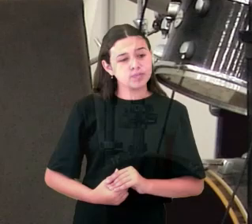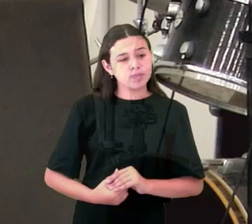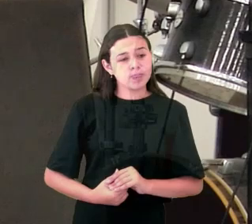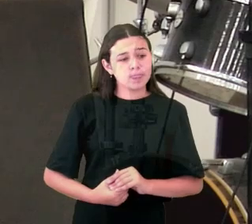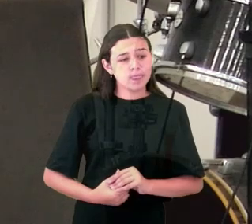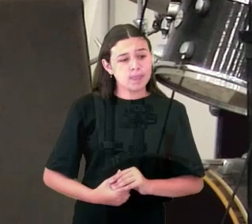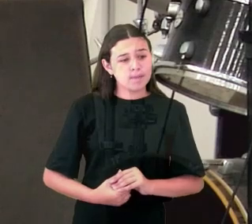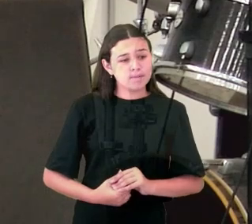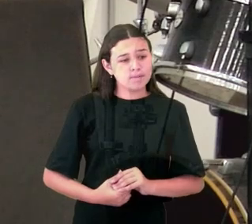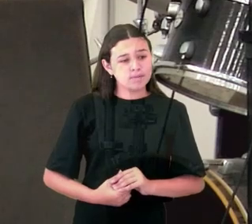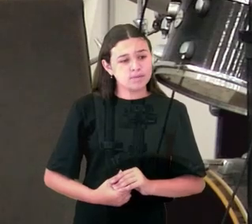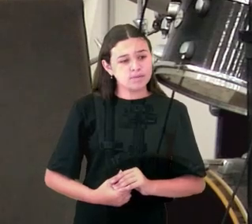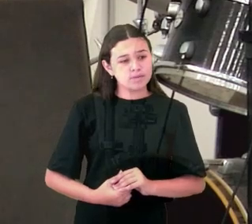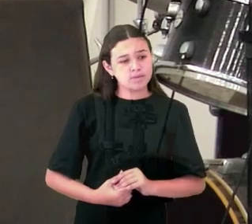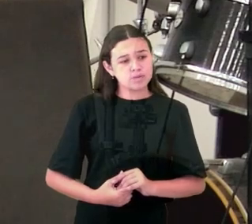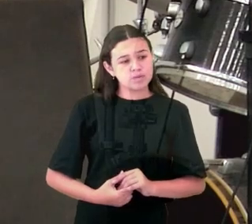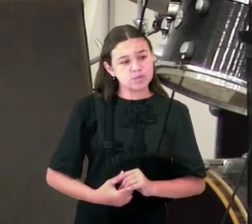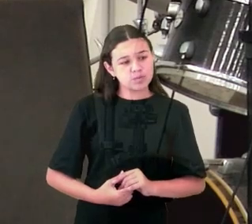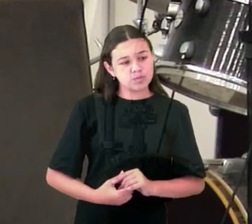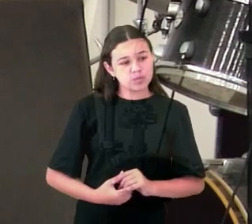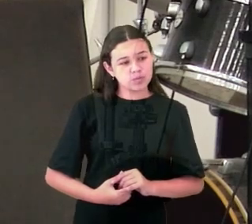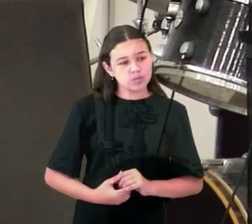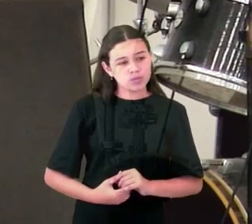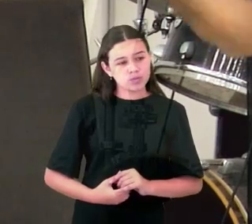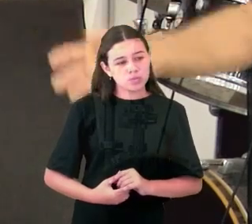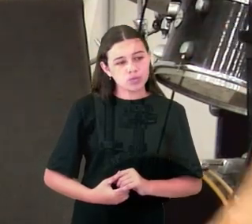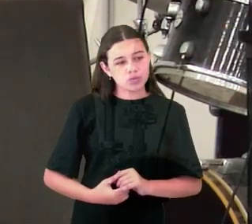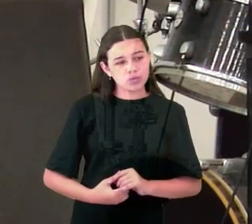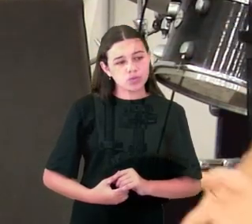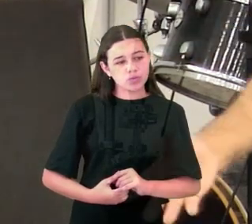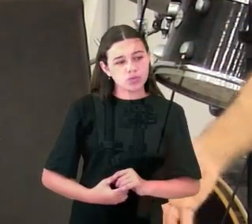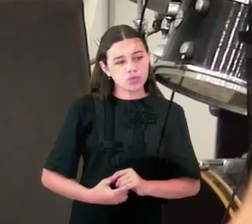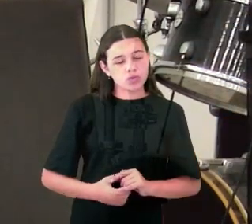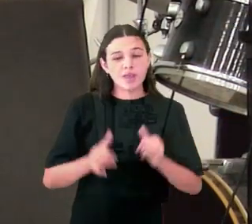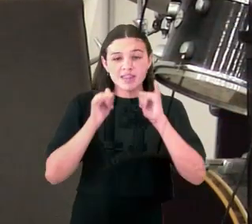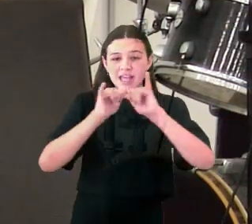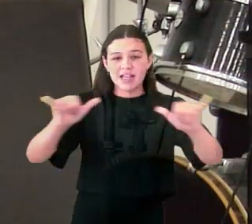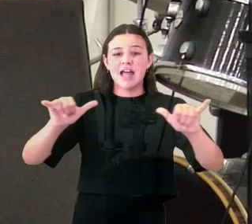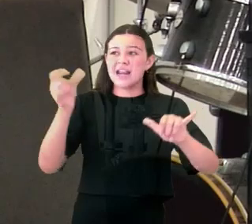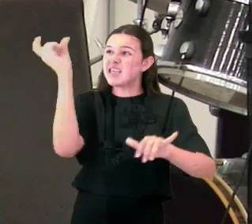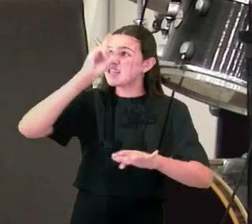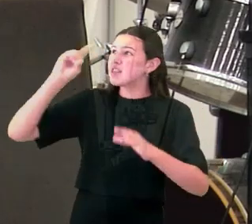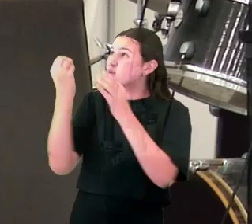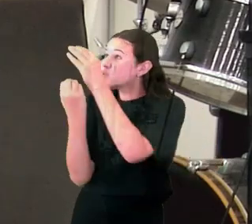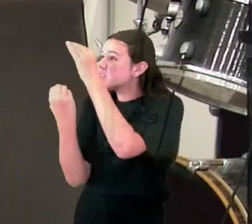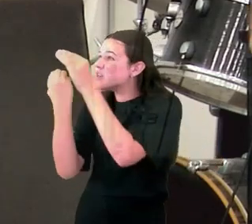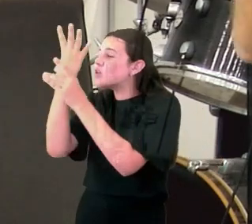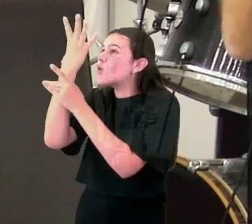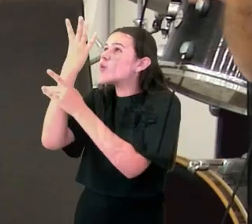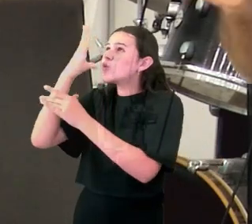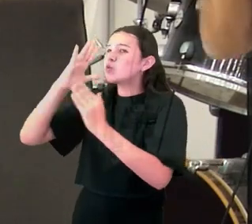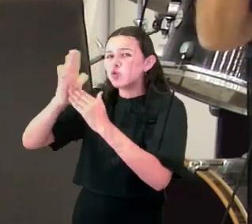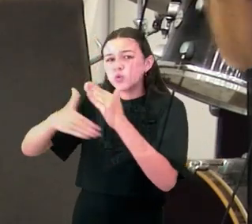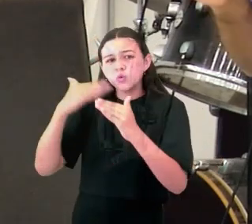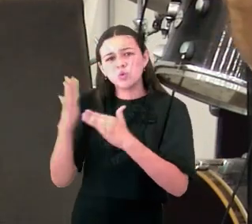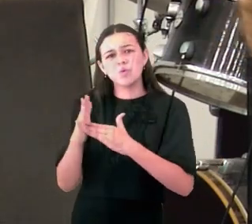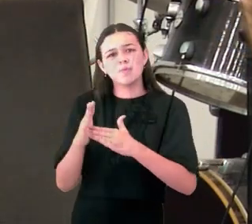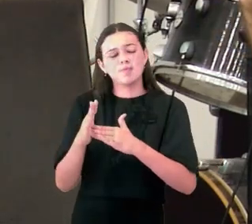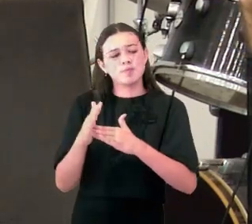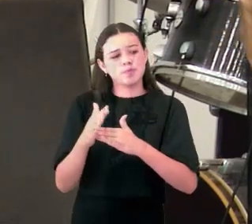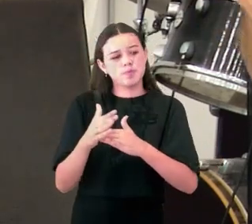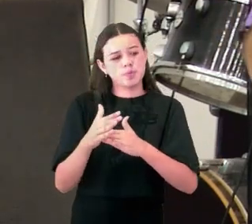declara que Deus criou todas as coisas, não foi para ser um caos. Aí você me pergunta, mas pastor, Deus não criou o mundo para ser um caos.